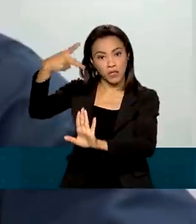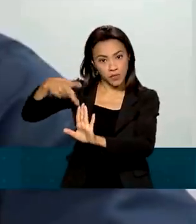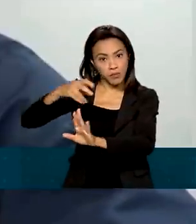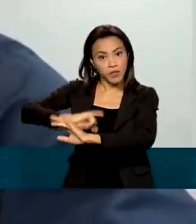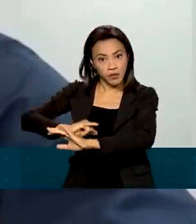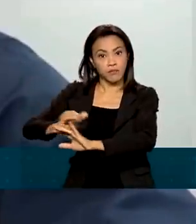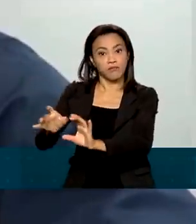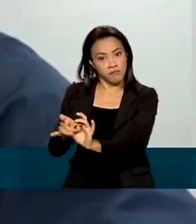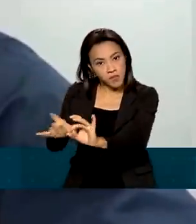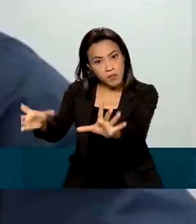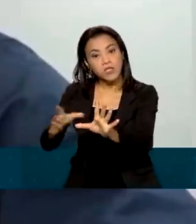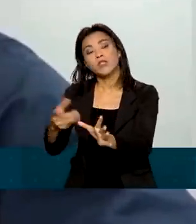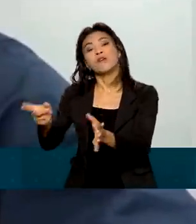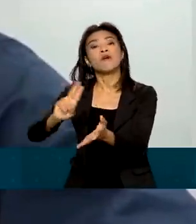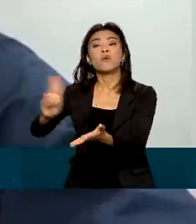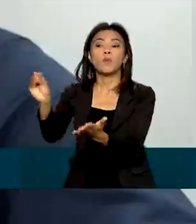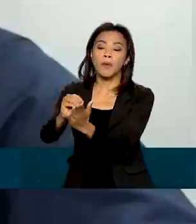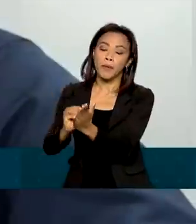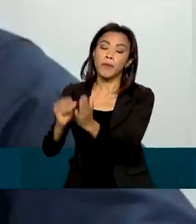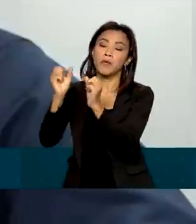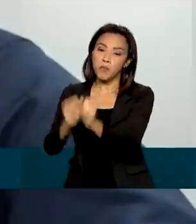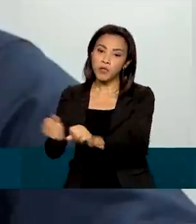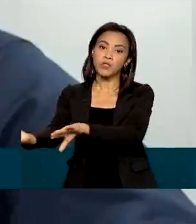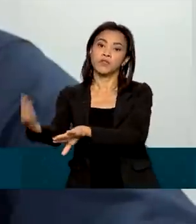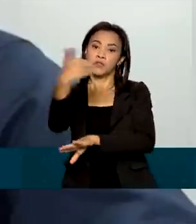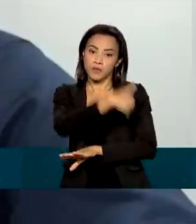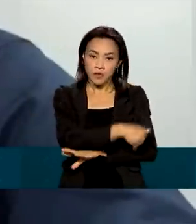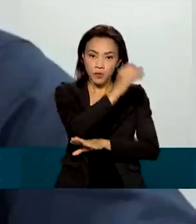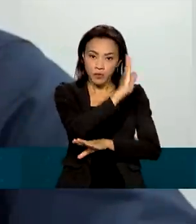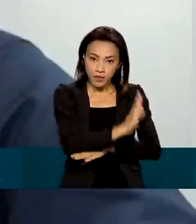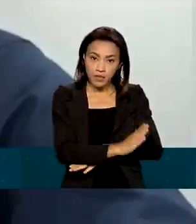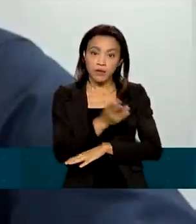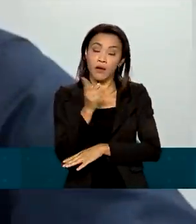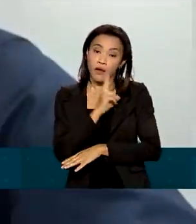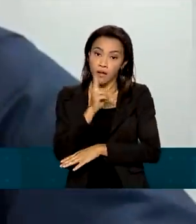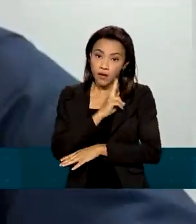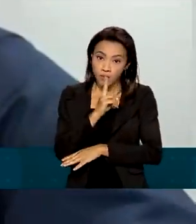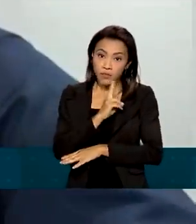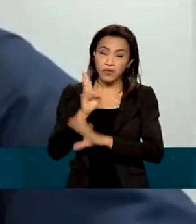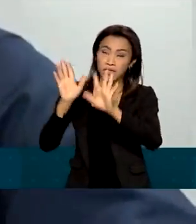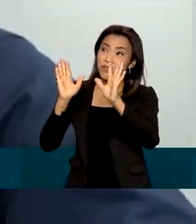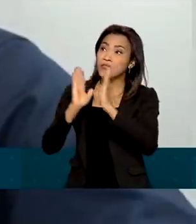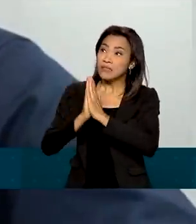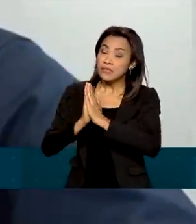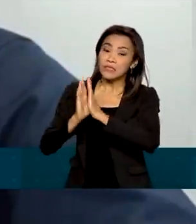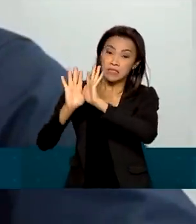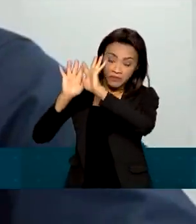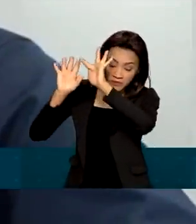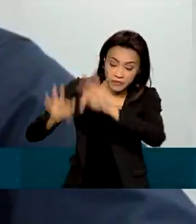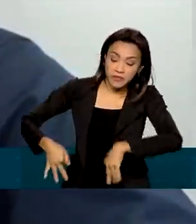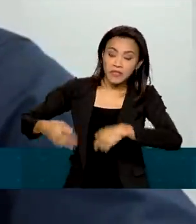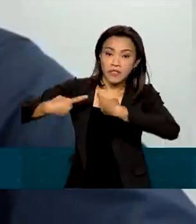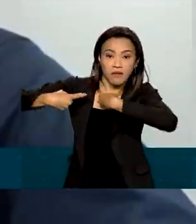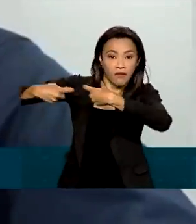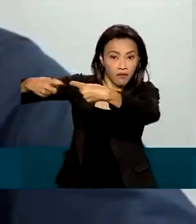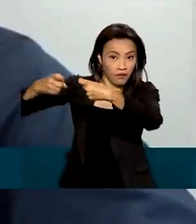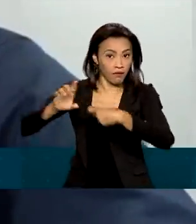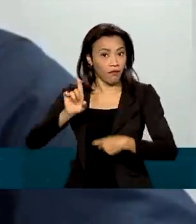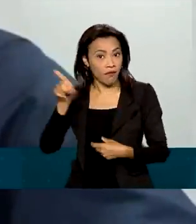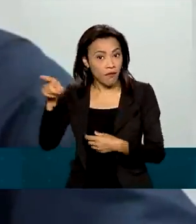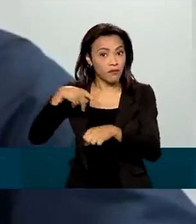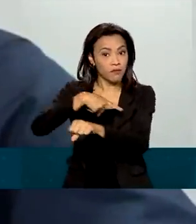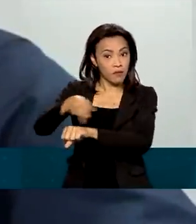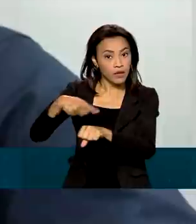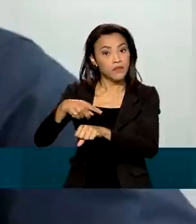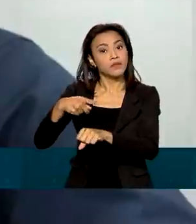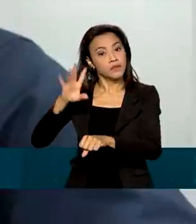e serão cadastrados e poderão vir para cá. E a gente espera que, mais rapidamente, cesse as ações militares e se